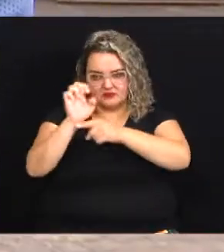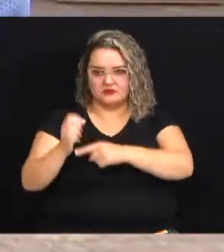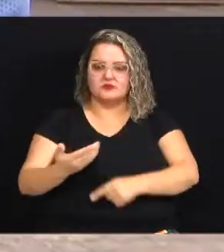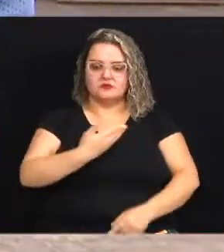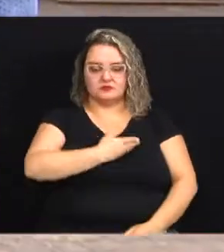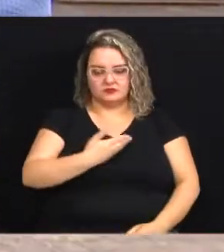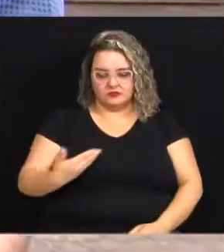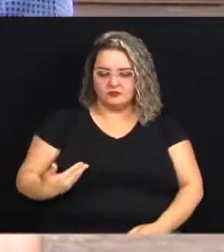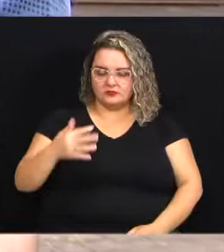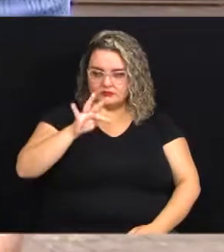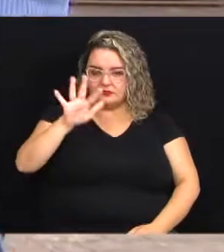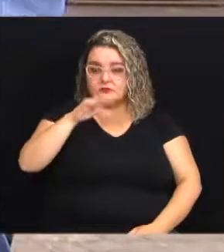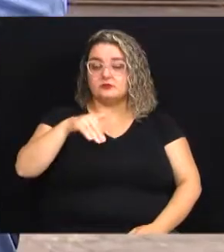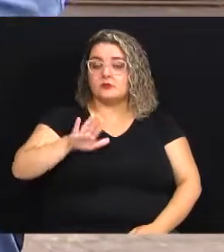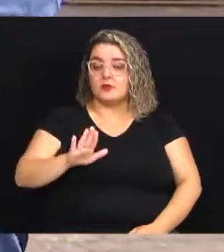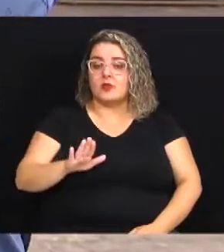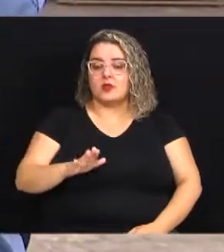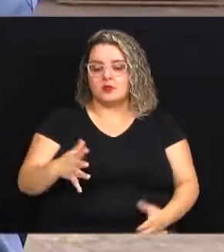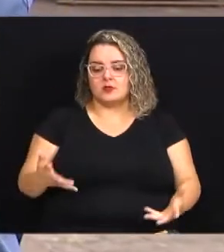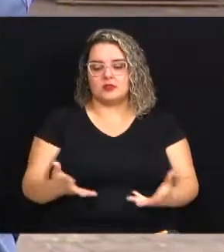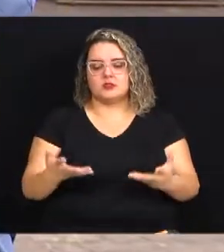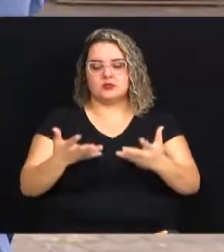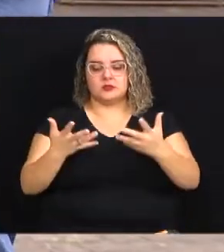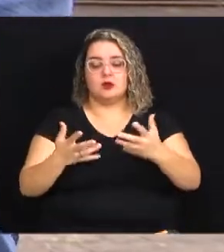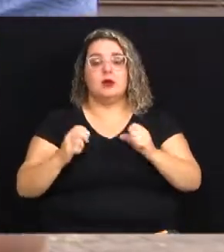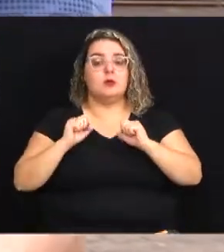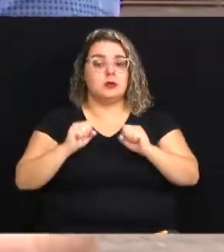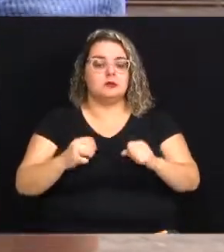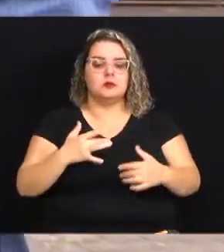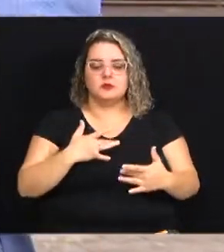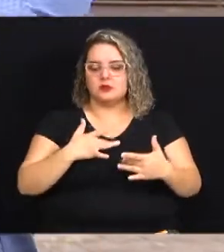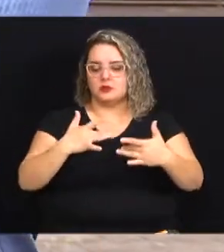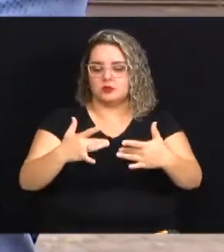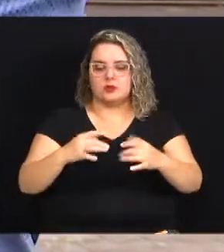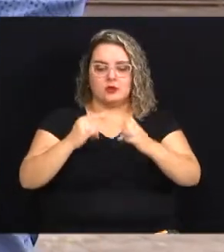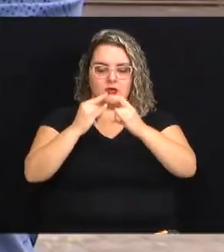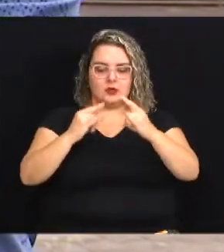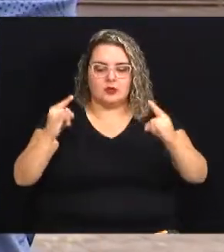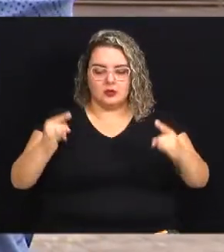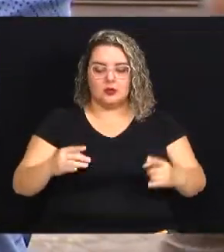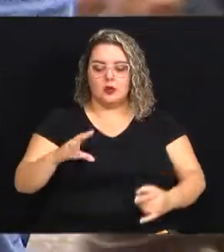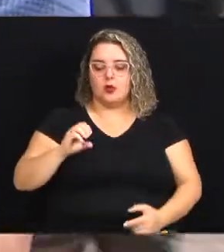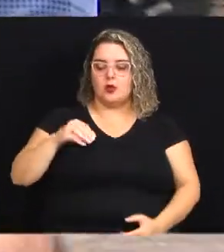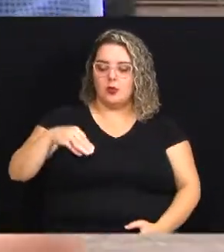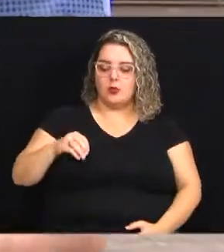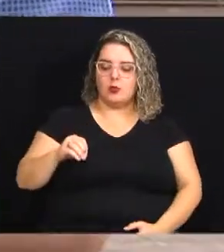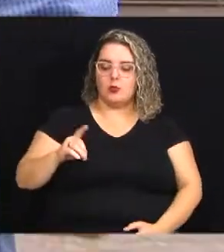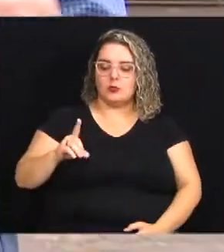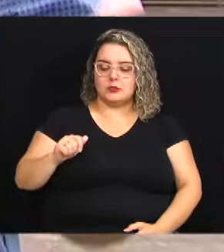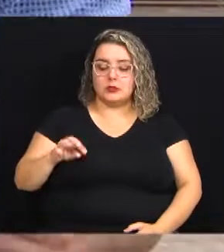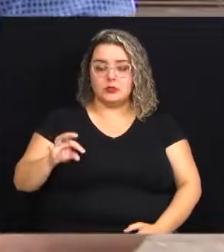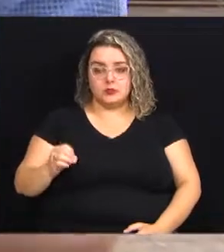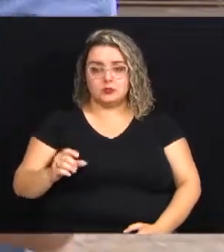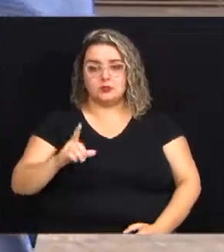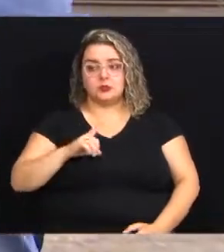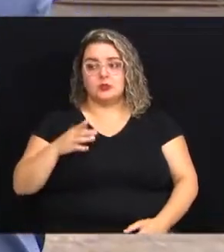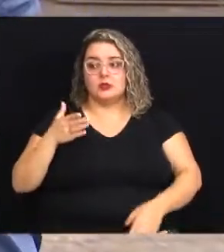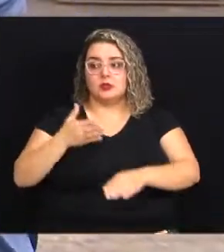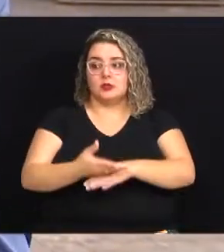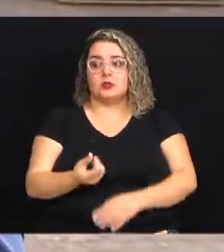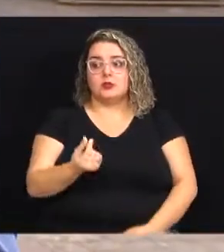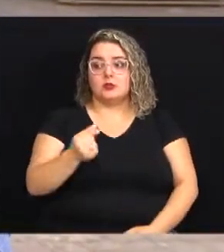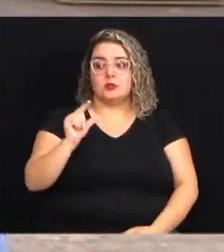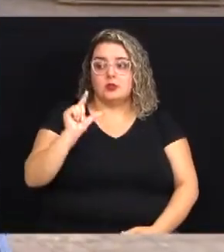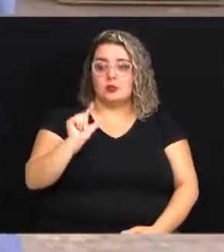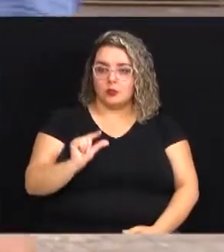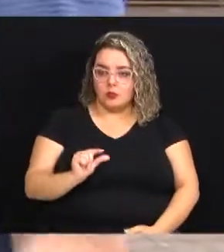como no Governo Federal para que possam trazer mais desse incentivo para que a gente possa doar as barracas para as pessoas em comodato para que elas tenham acesso e o menor